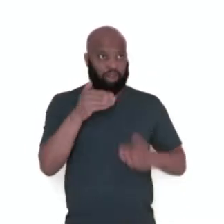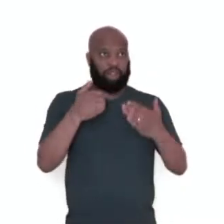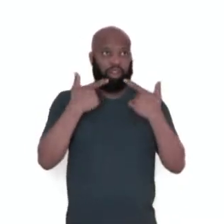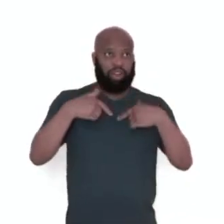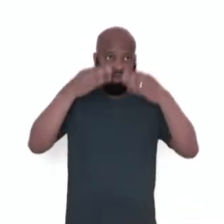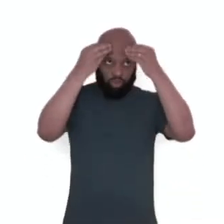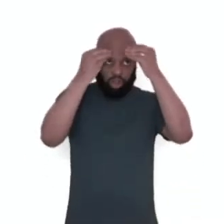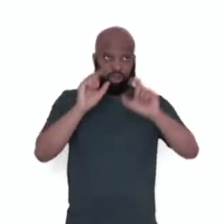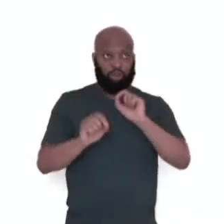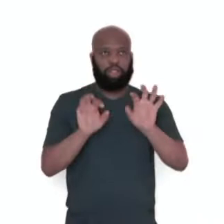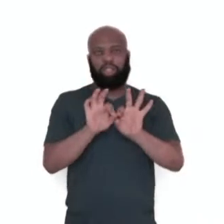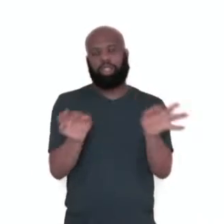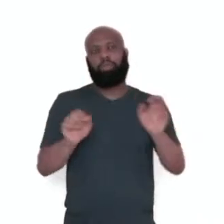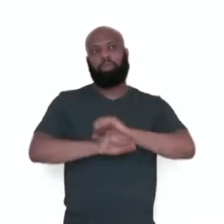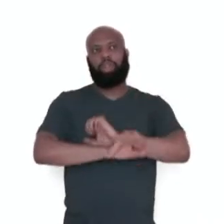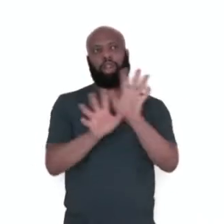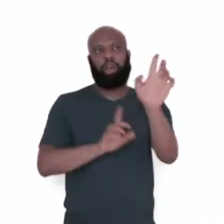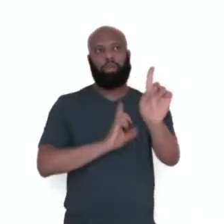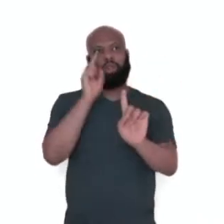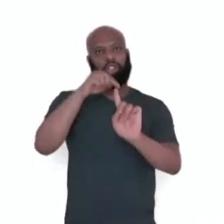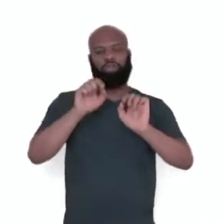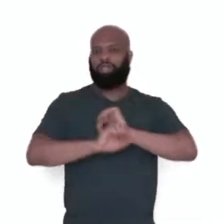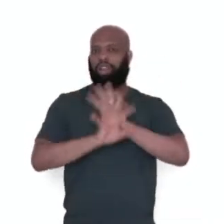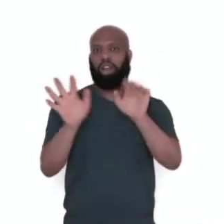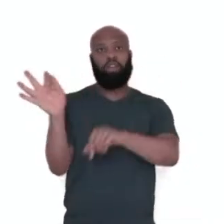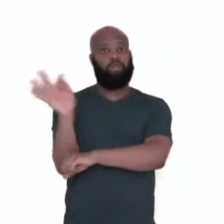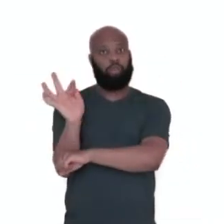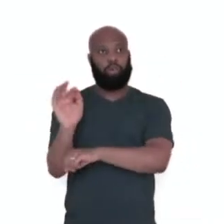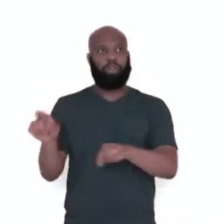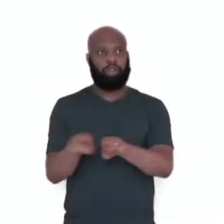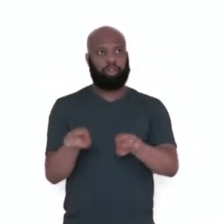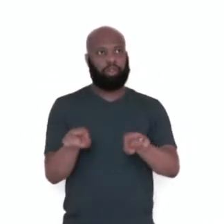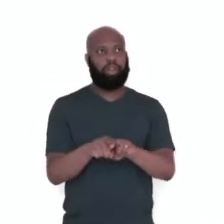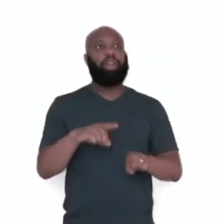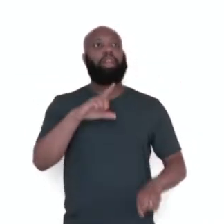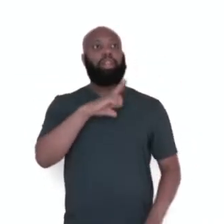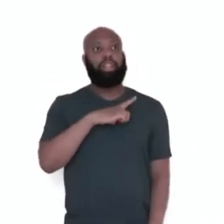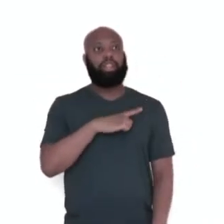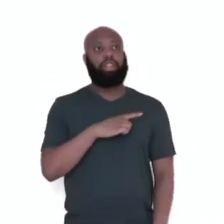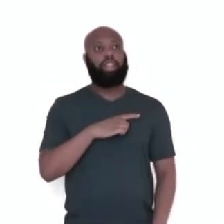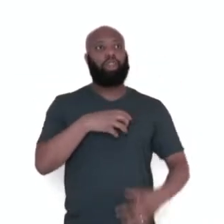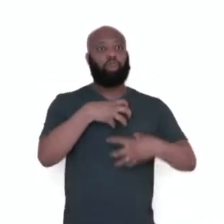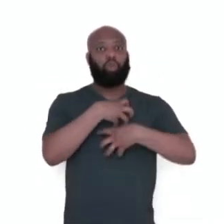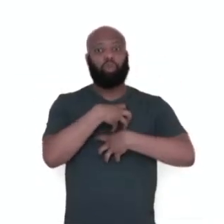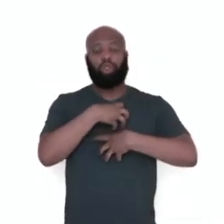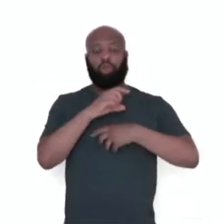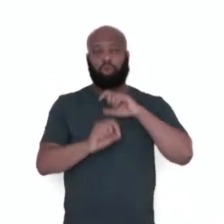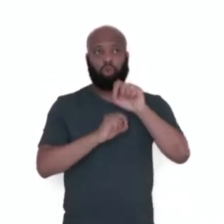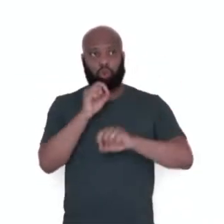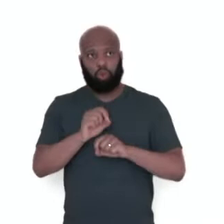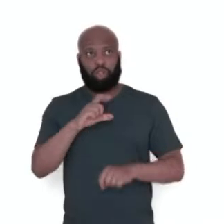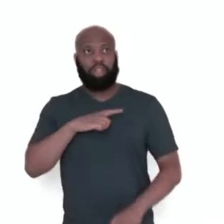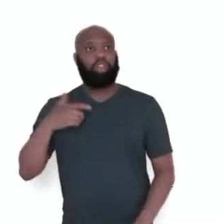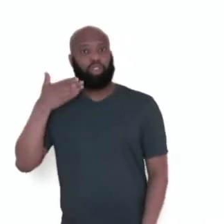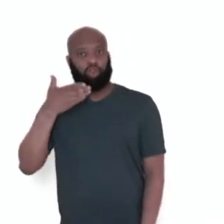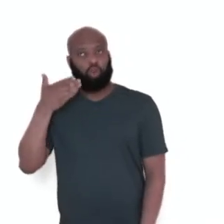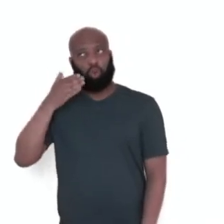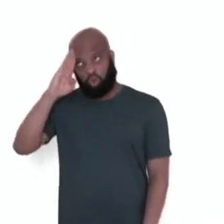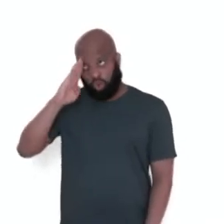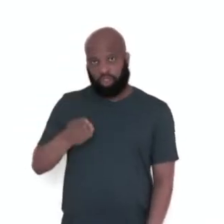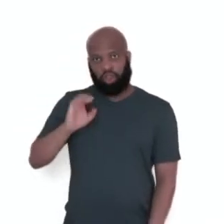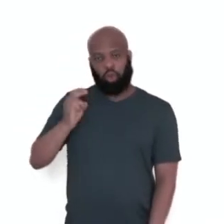linguagem geralmente é simples, clara, objetivo e formal. Há a presença de discurso direto e discurso